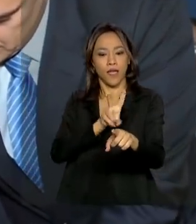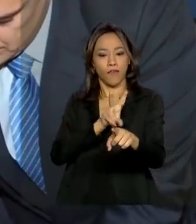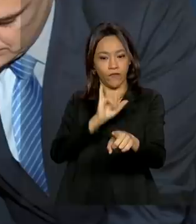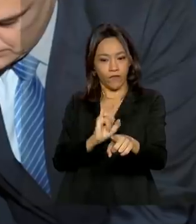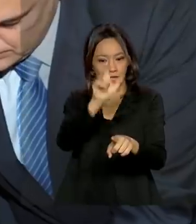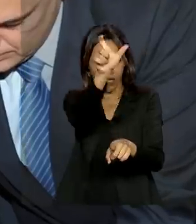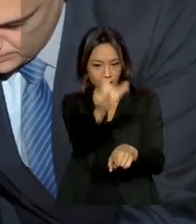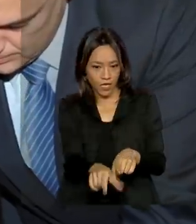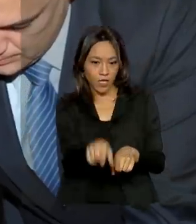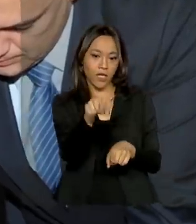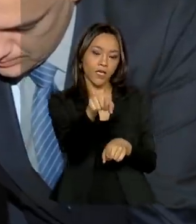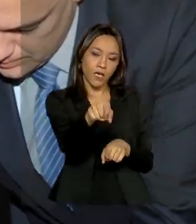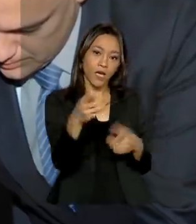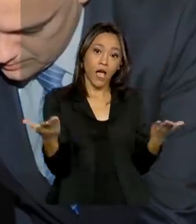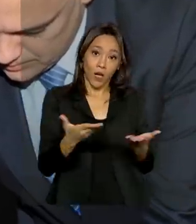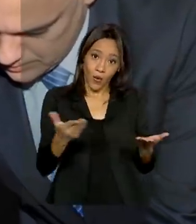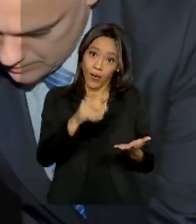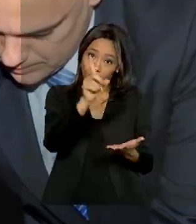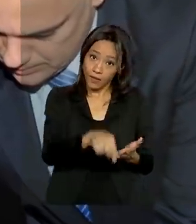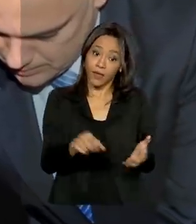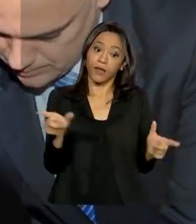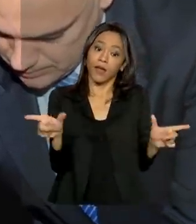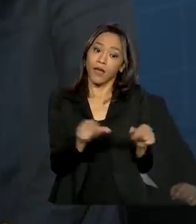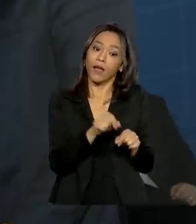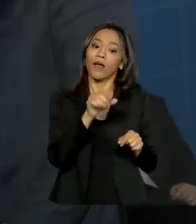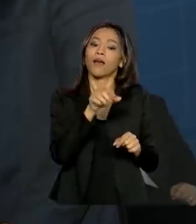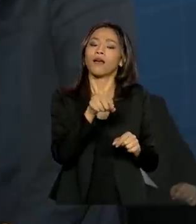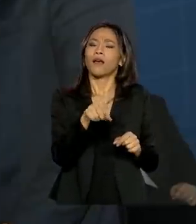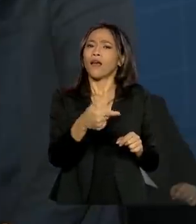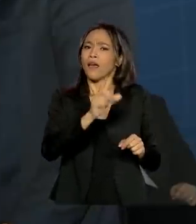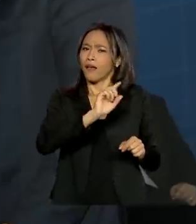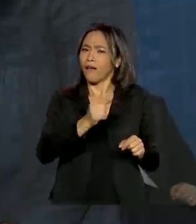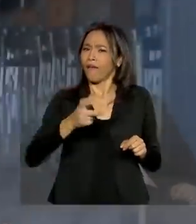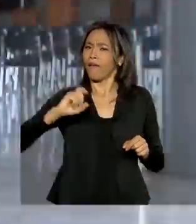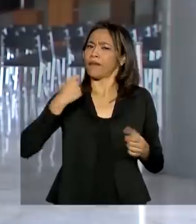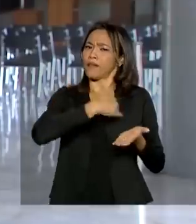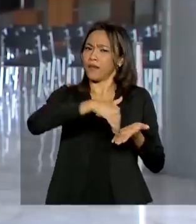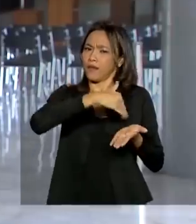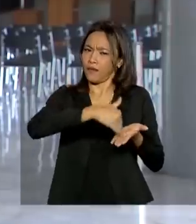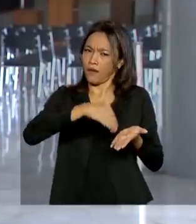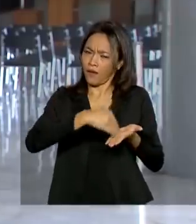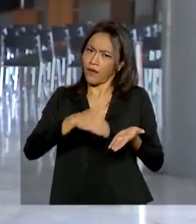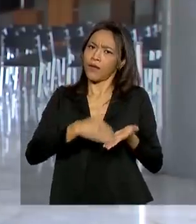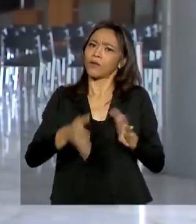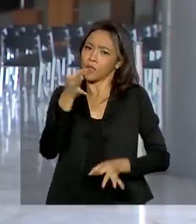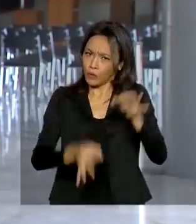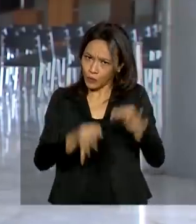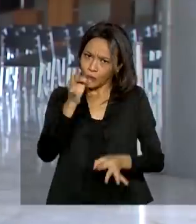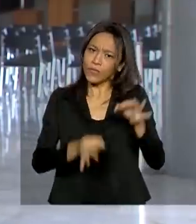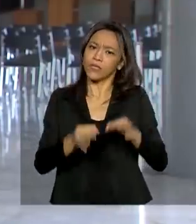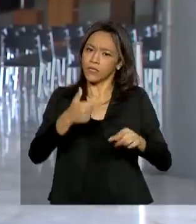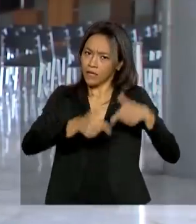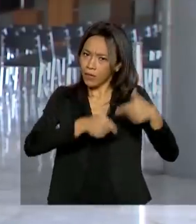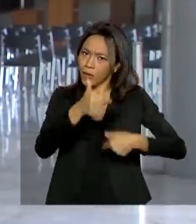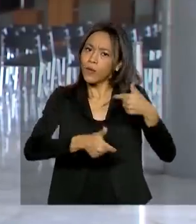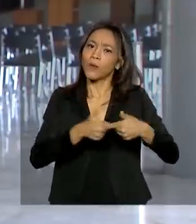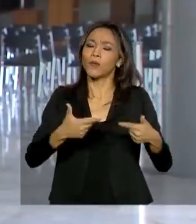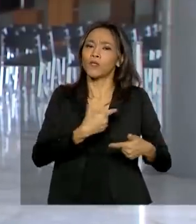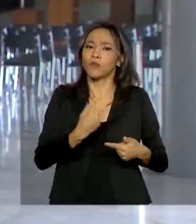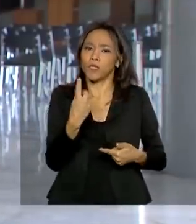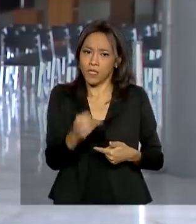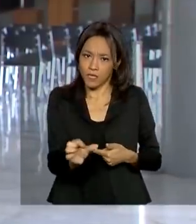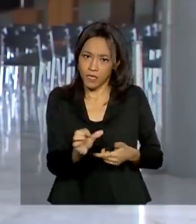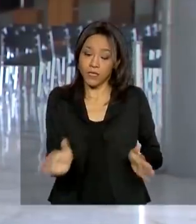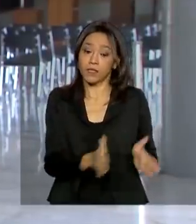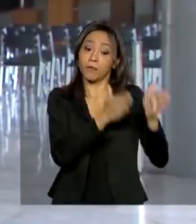procurador-geral da Fazenda Nacional e também secretário-executivo do Ministério da Justiça em 2016. Por fim, temos